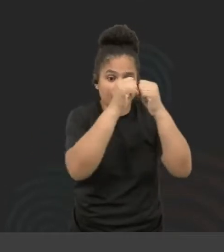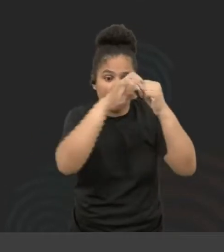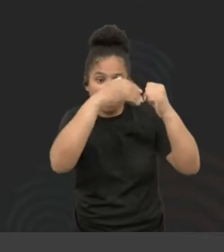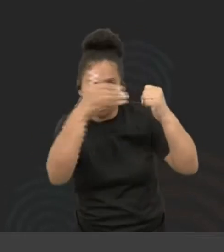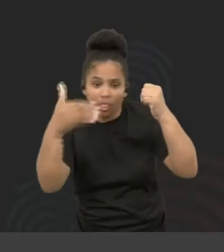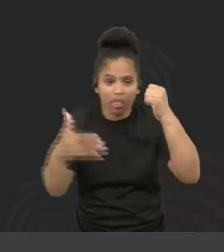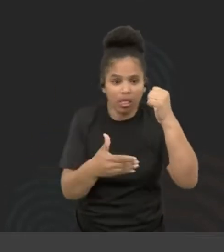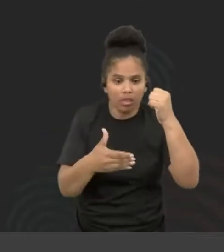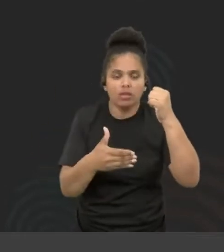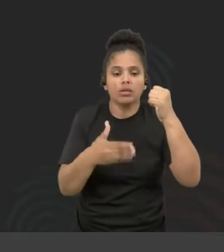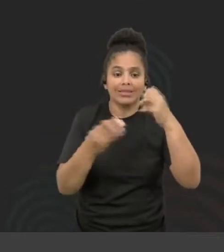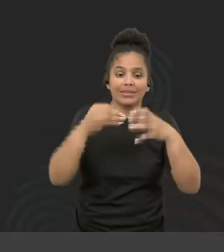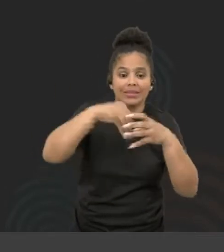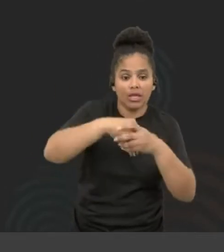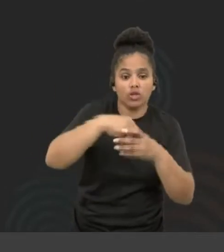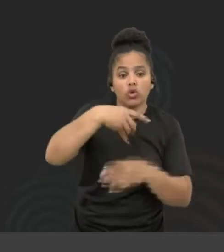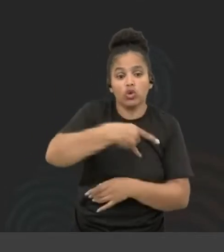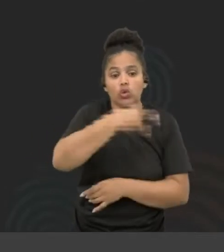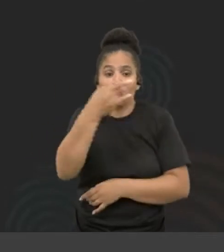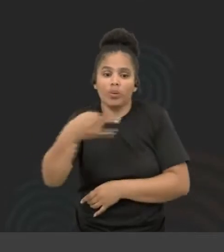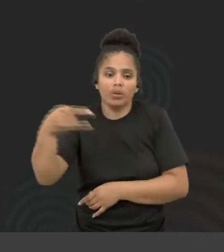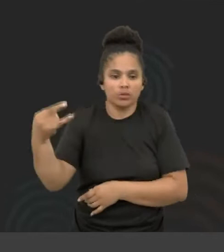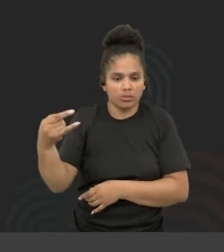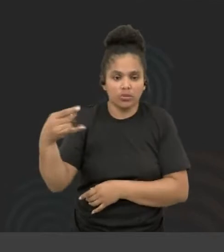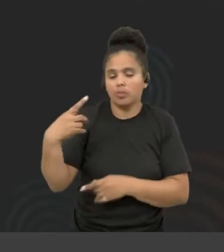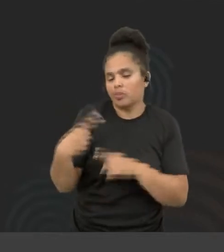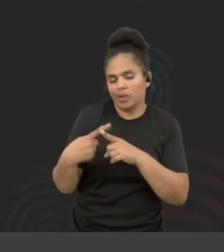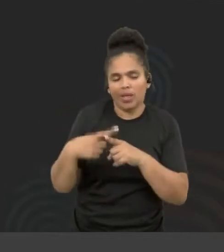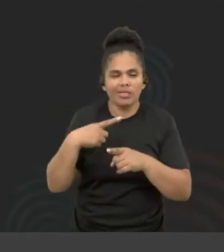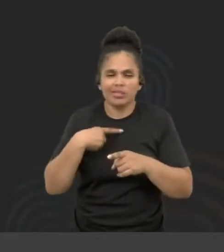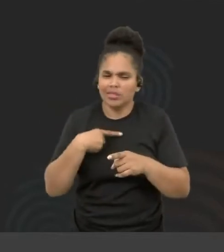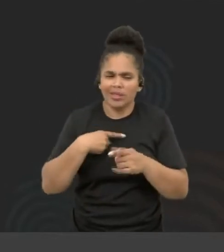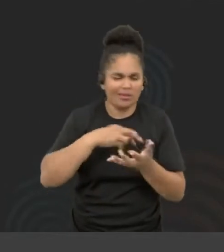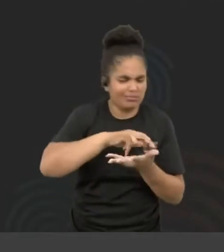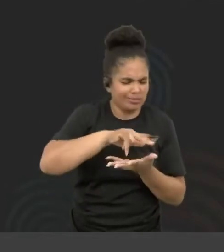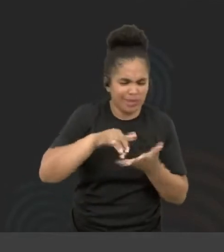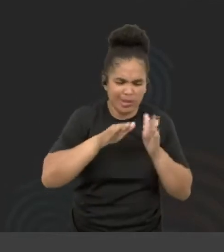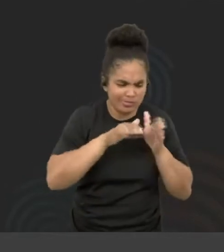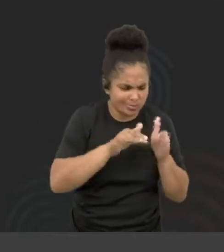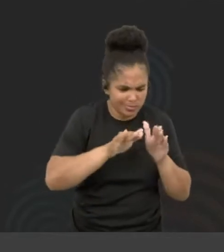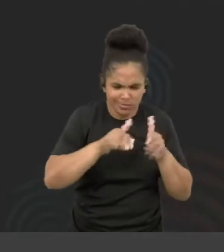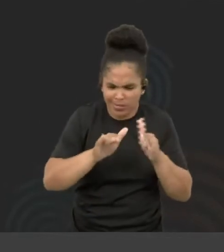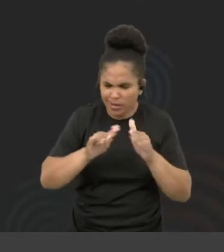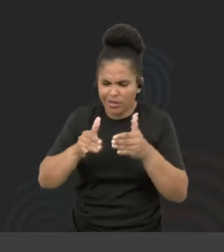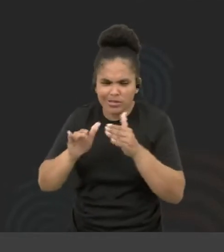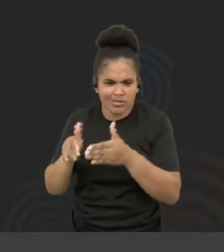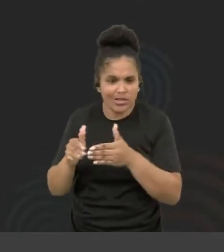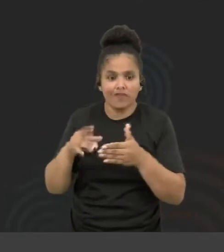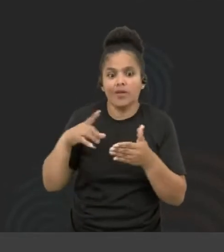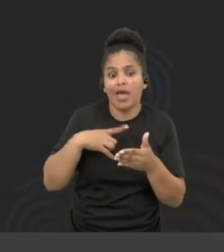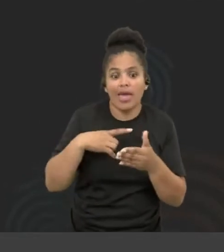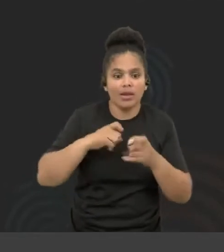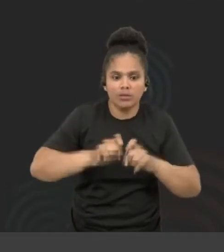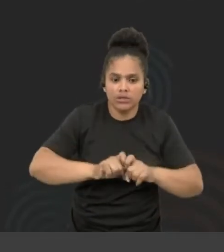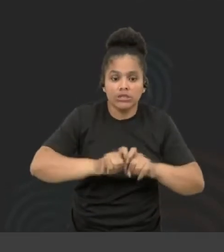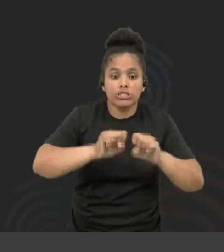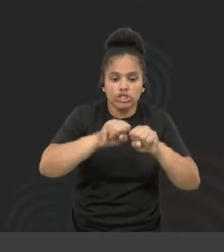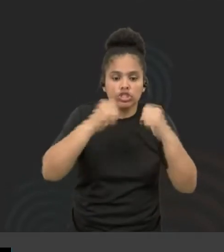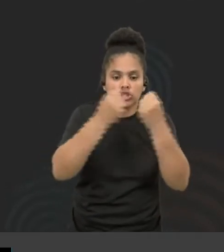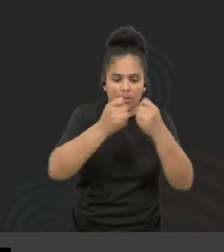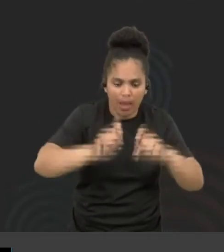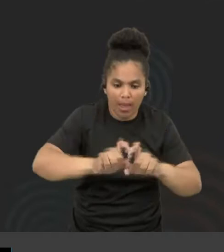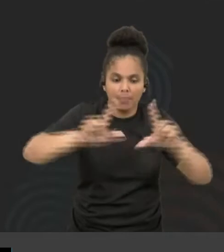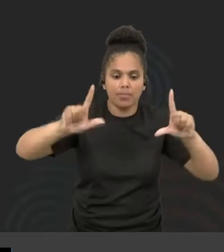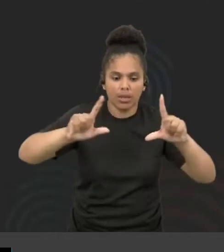do Windows, porque você tinha tarefas muito específicas, era como se você abrisse um sistema dentro do sistema,